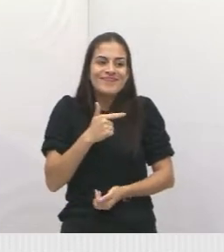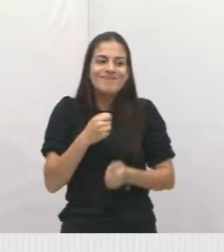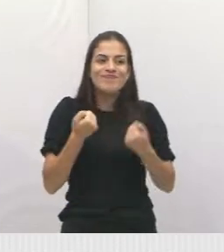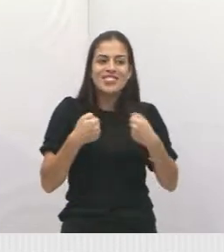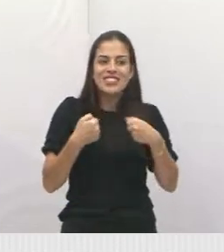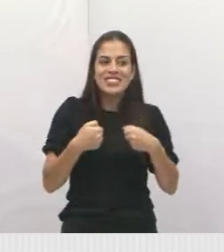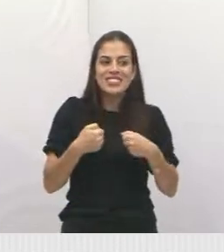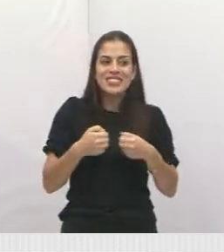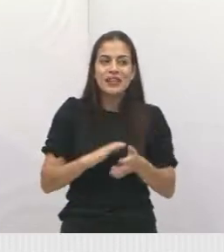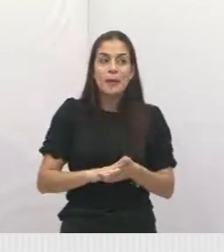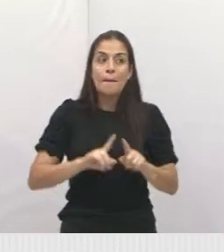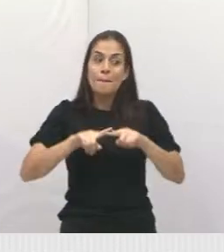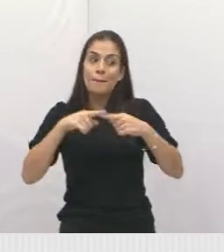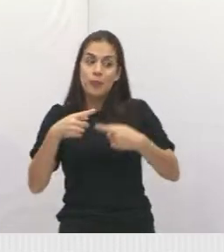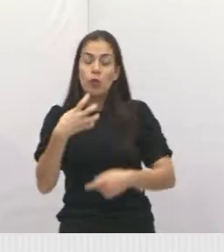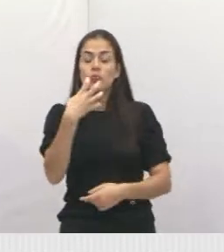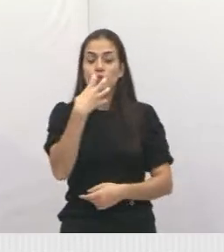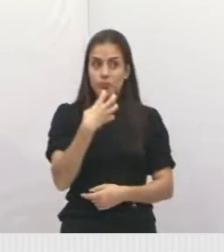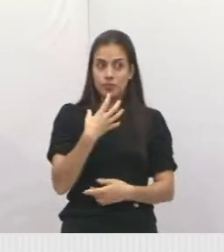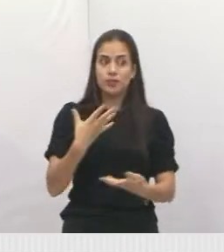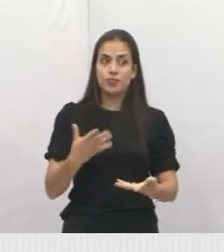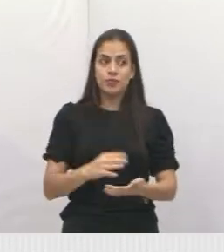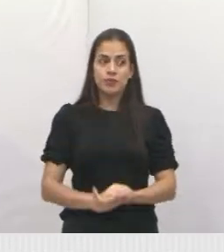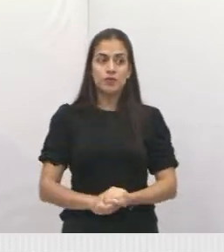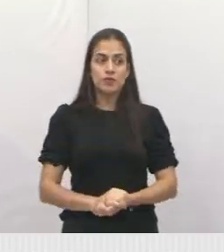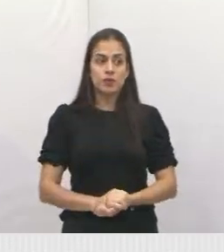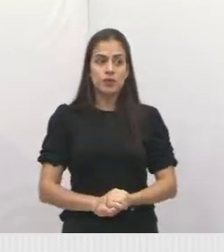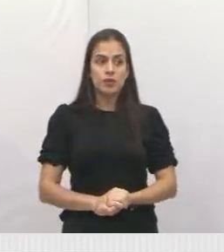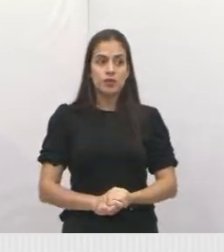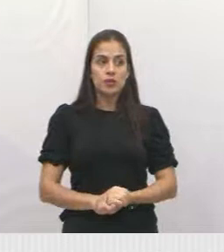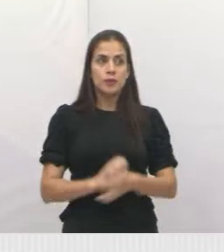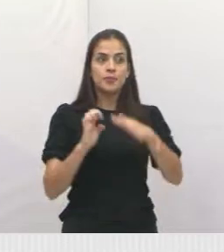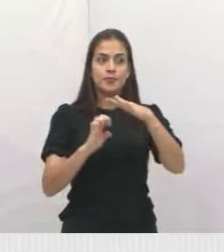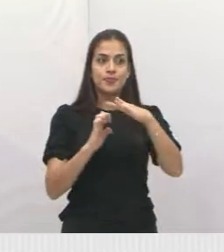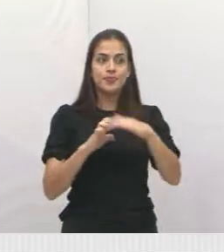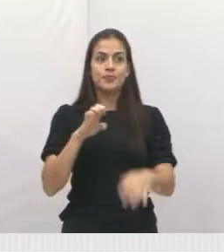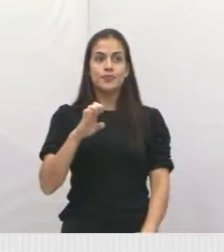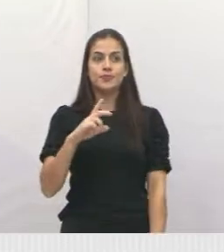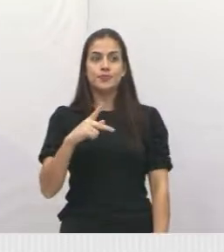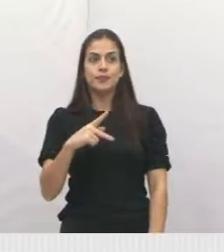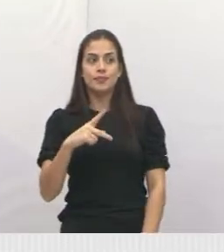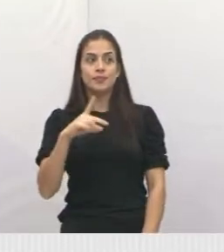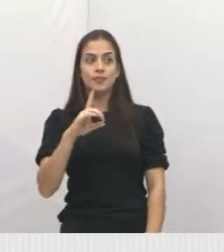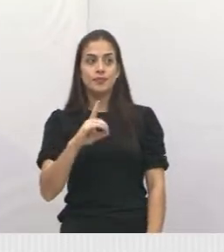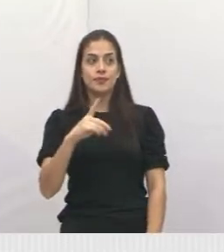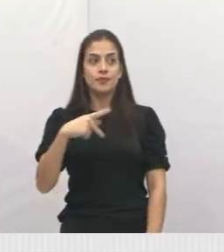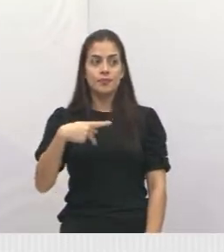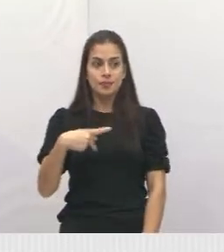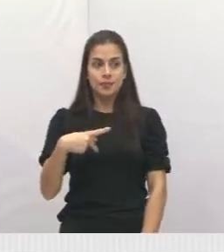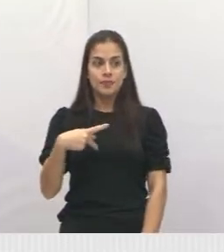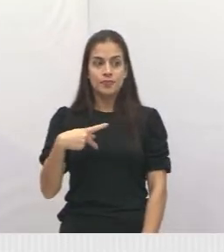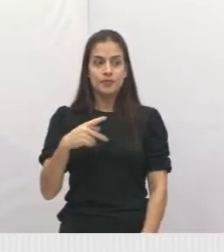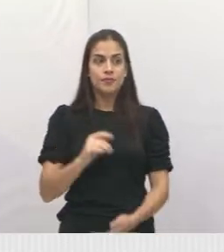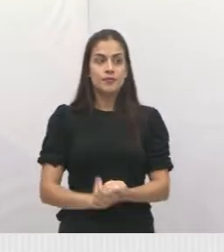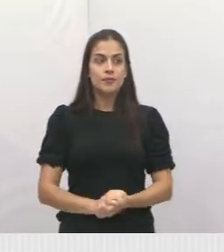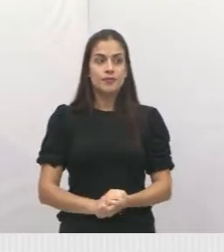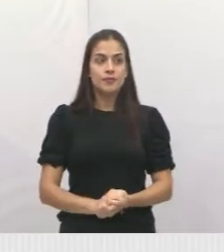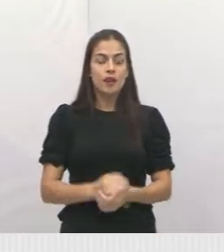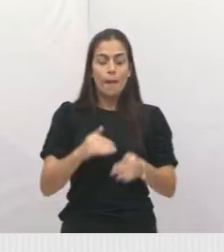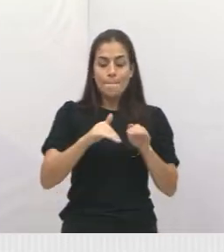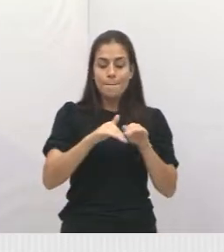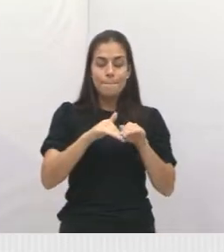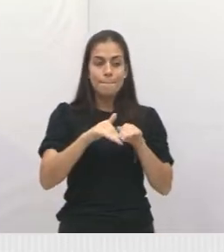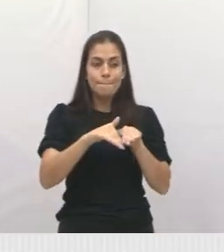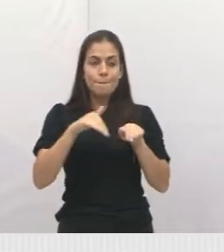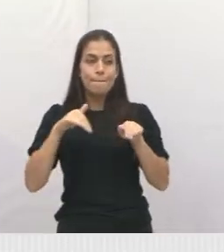negócio, viu? A parte da EDP a gente já fica já com o pé atrás, né? Não vou falar para você ver que eu vou pôr os dois pés atrás,